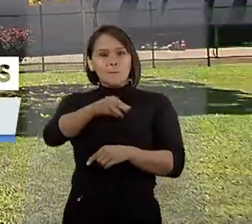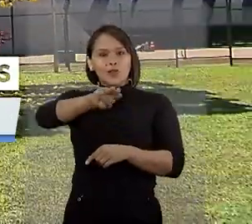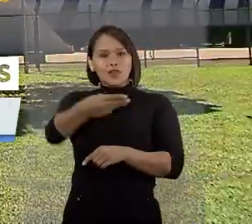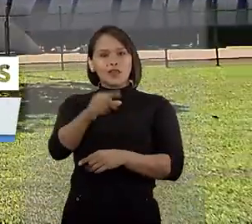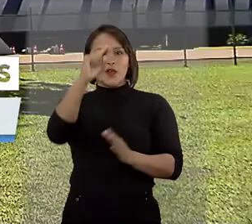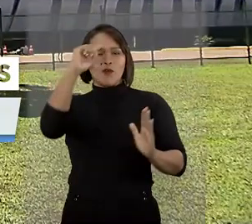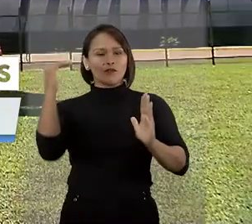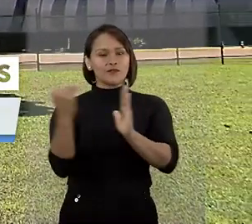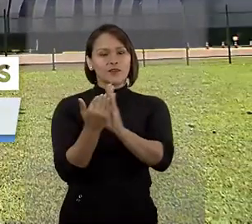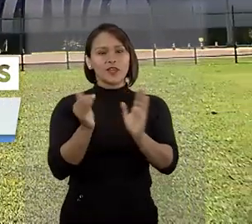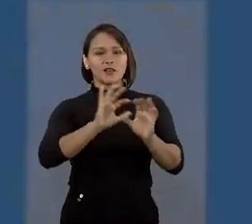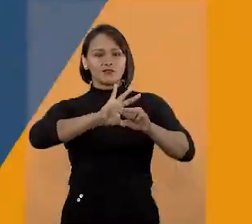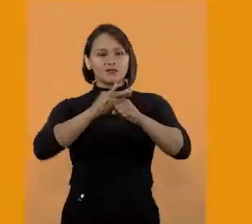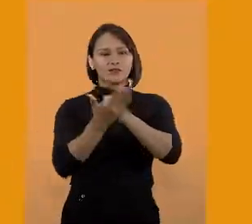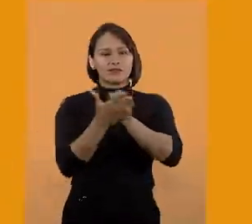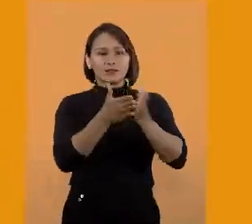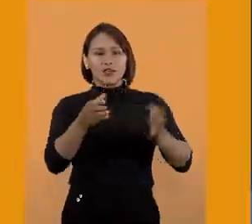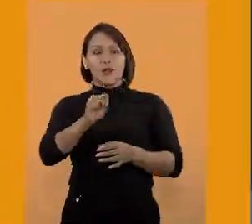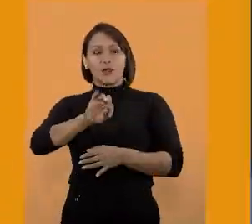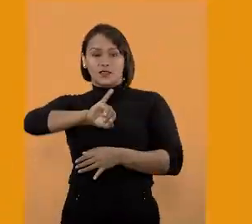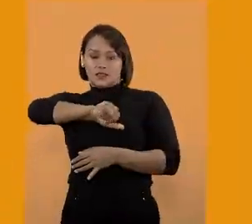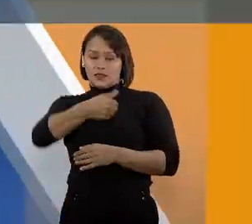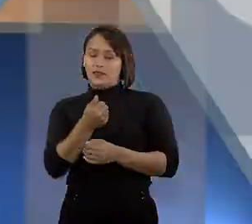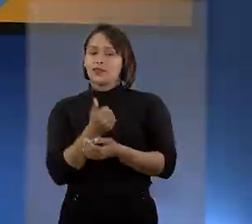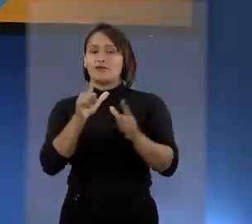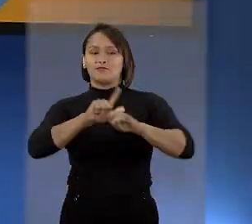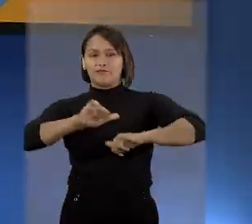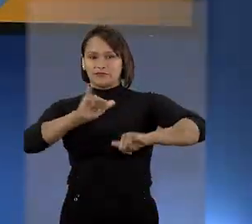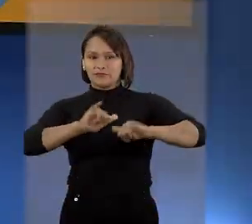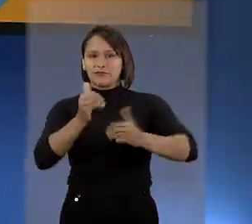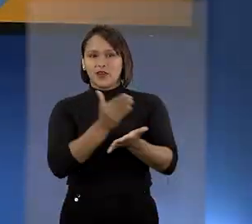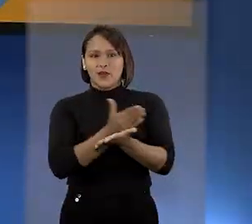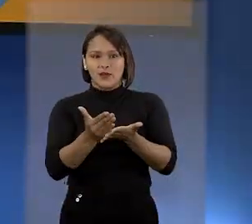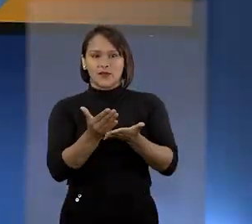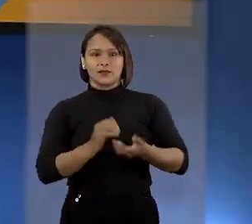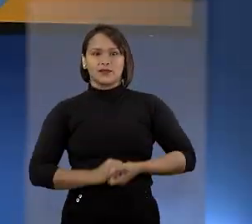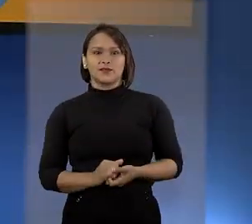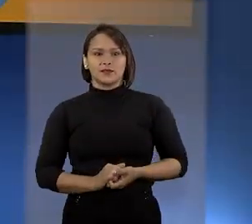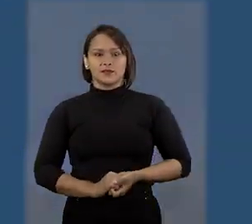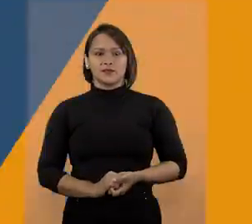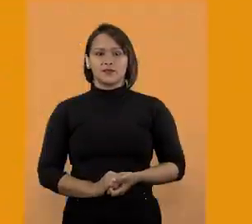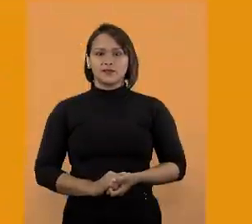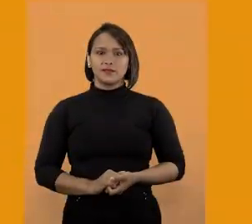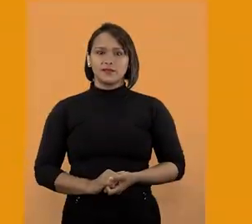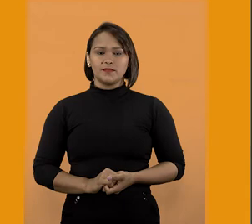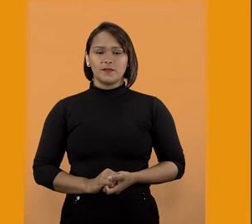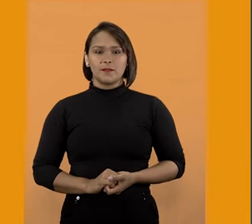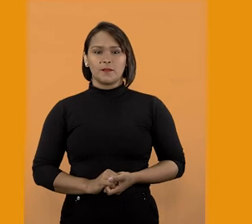um milhão de decisões na pandemia. O STJ Notícias começa agora.